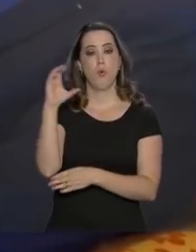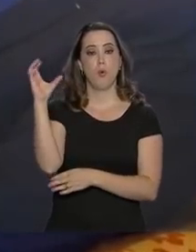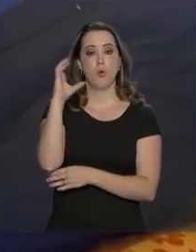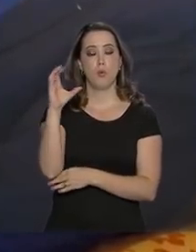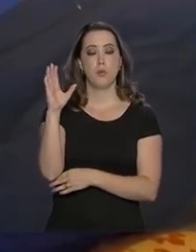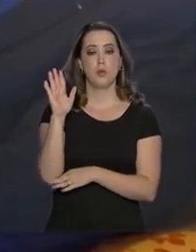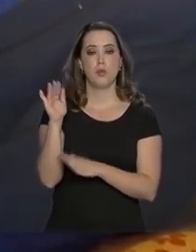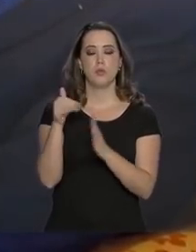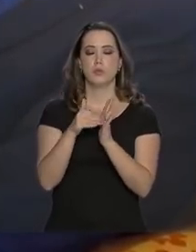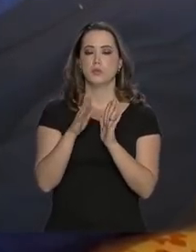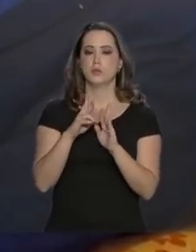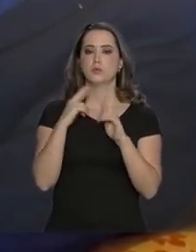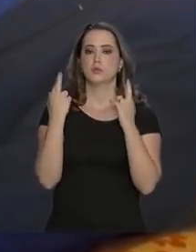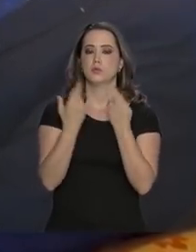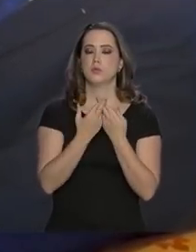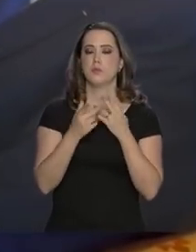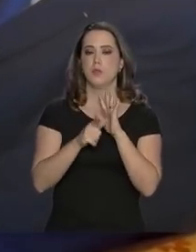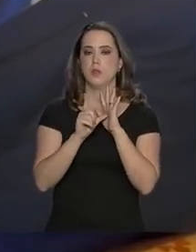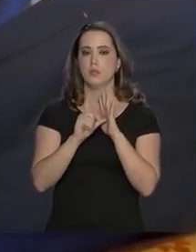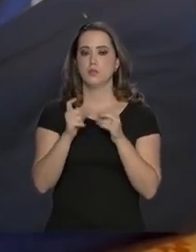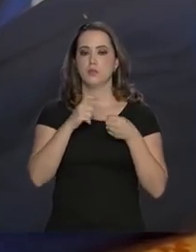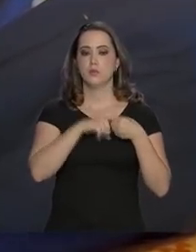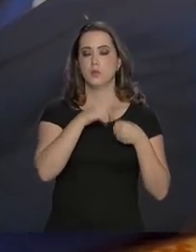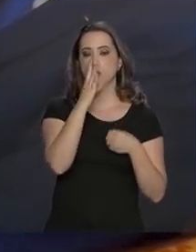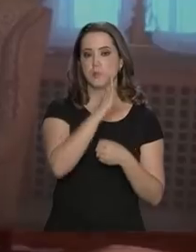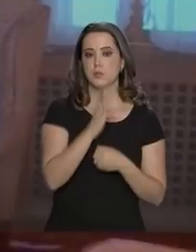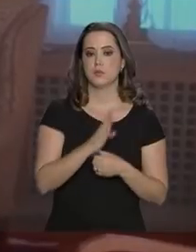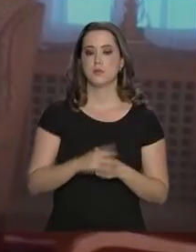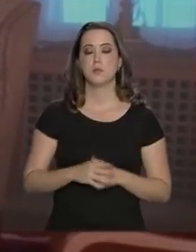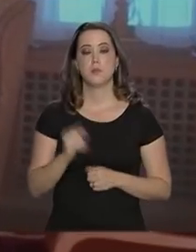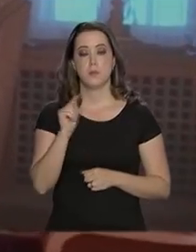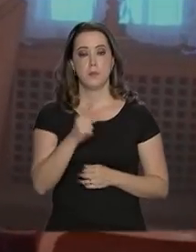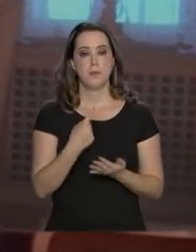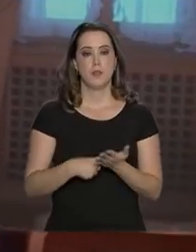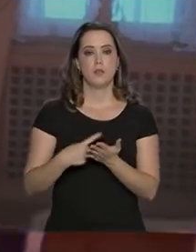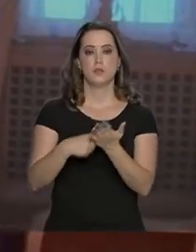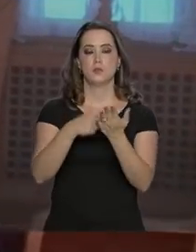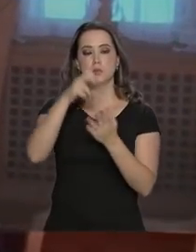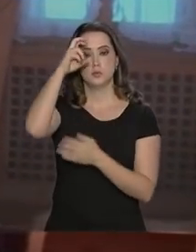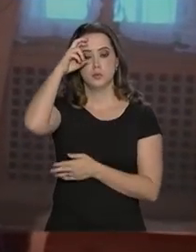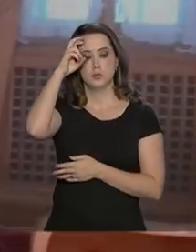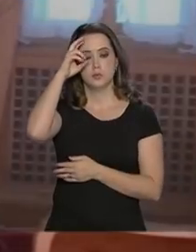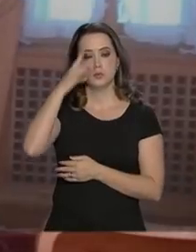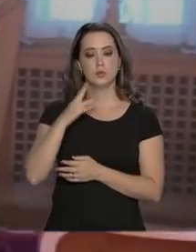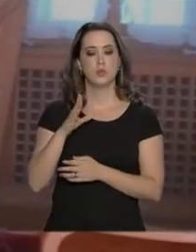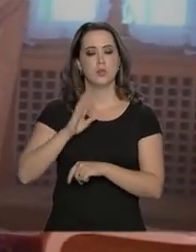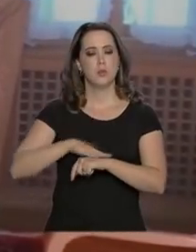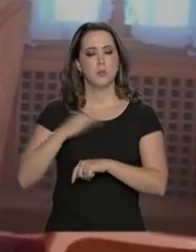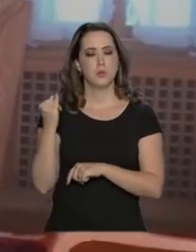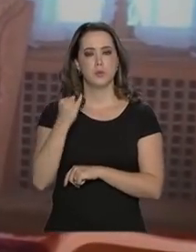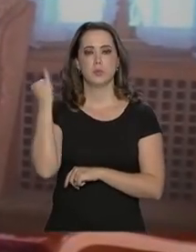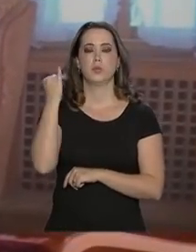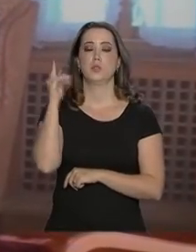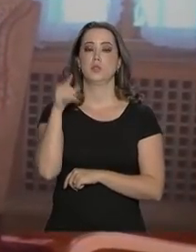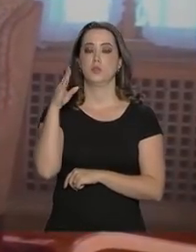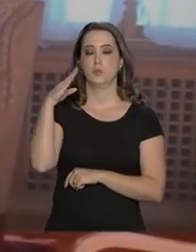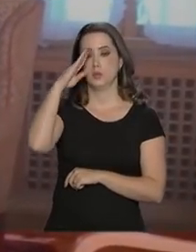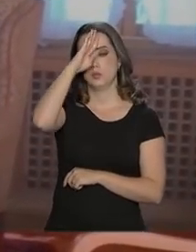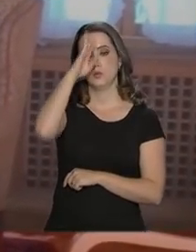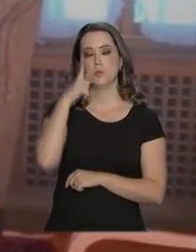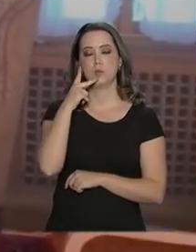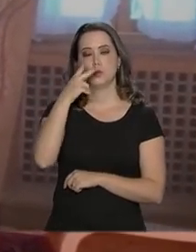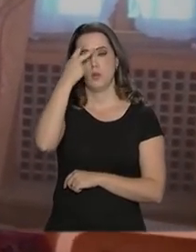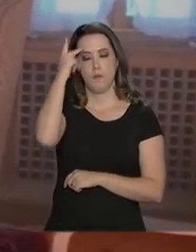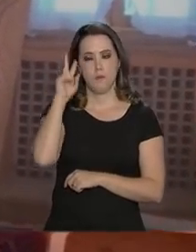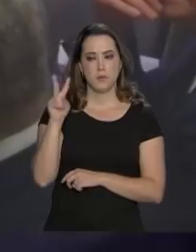foi a última reunião do presidente antes de retornar ao Brasil. A agenda desta quinta-feira foi um momento para Bolsonaro ouvir de